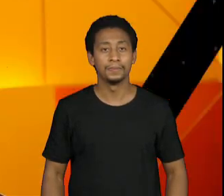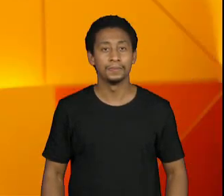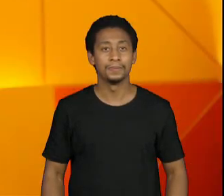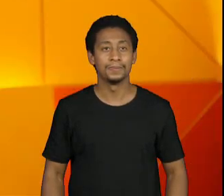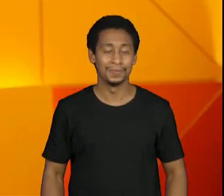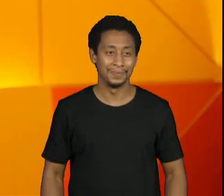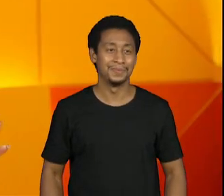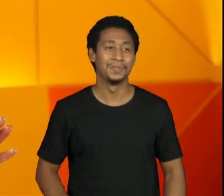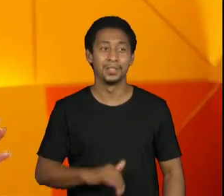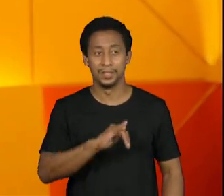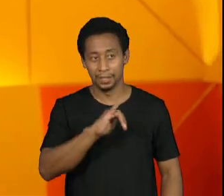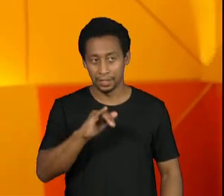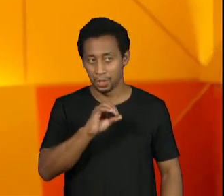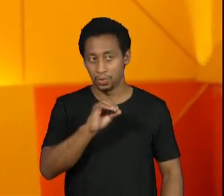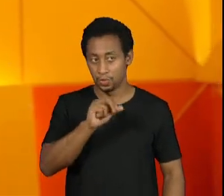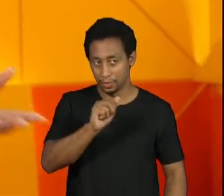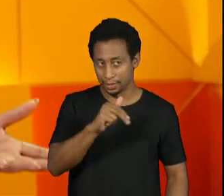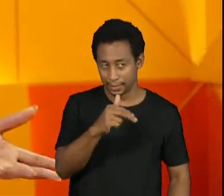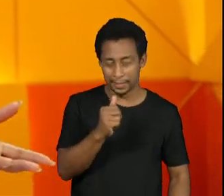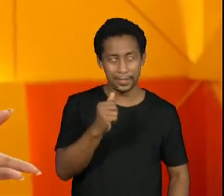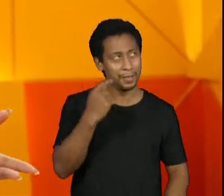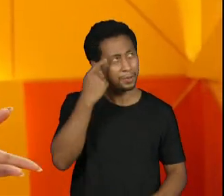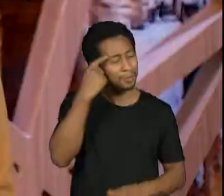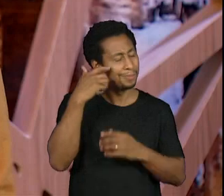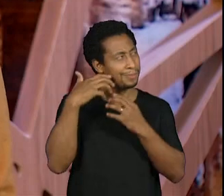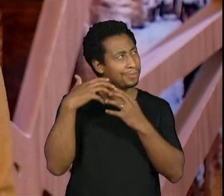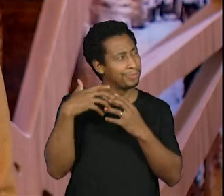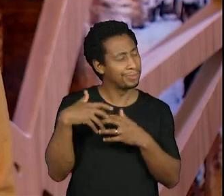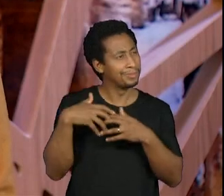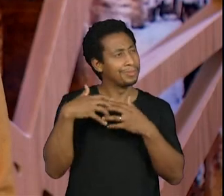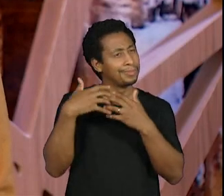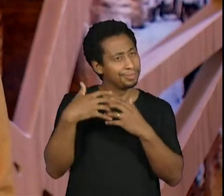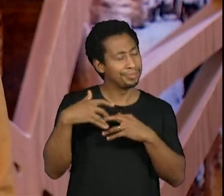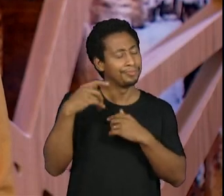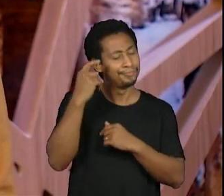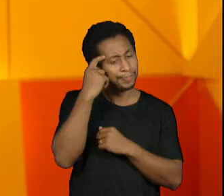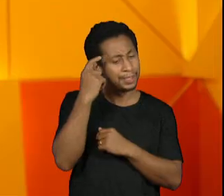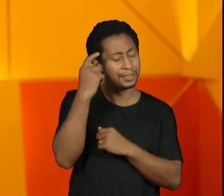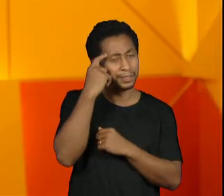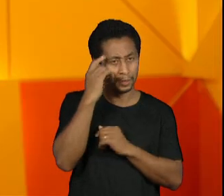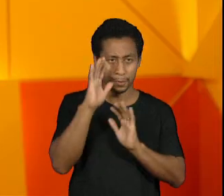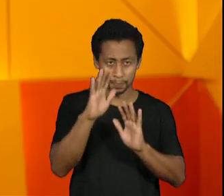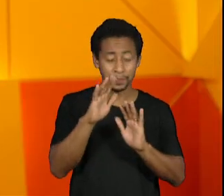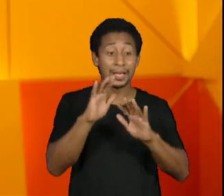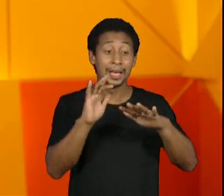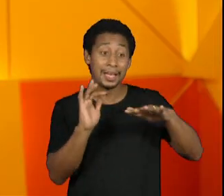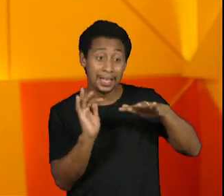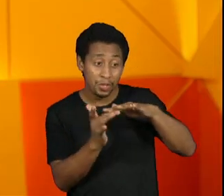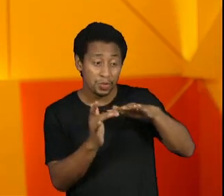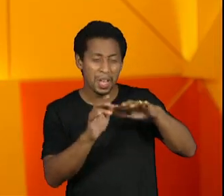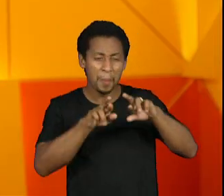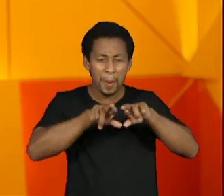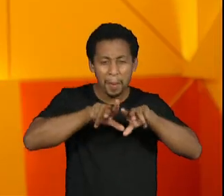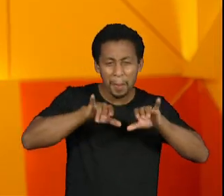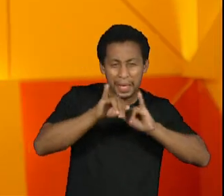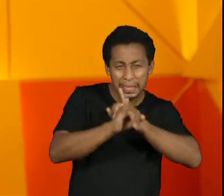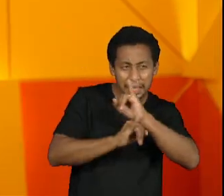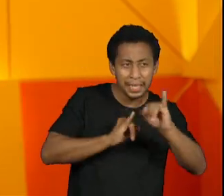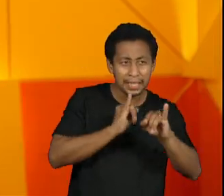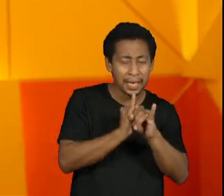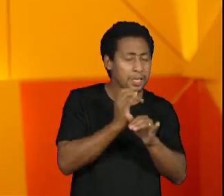Joana, eu fico pensando nas diversas ferramentas da internet, podcast mais uma, que permitiu que o